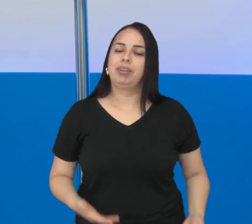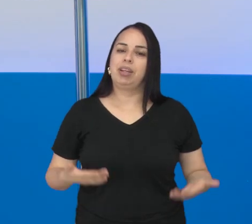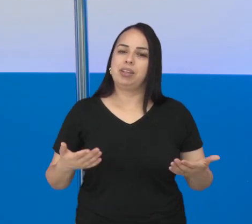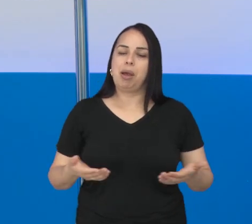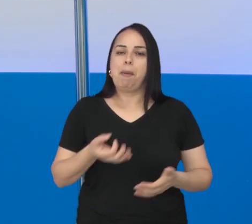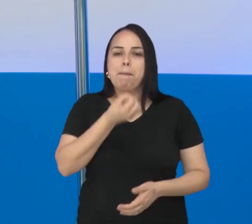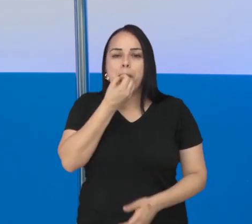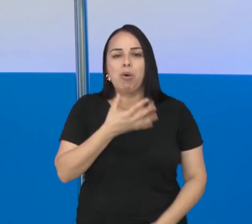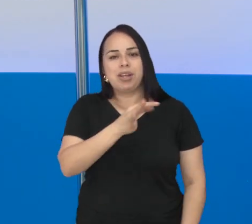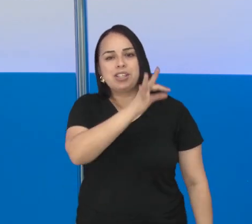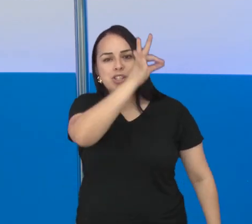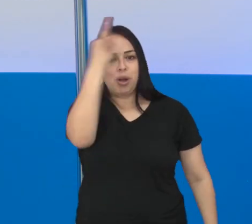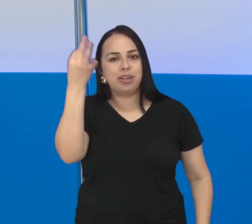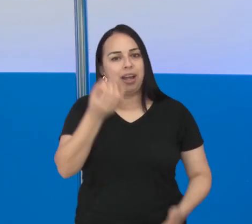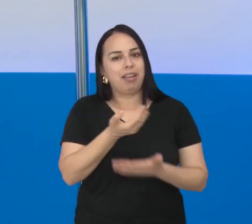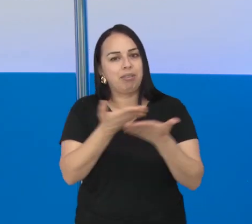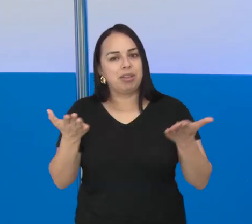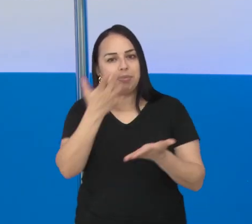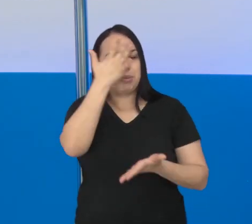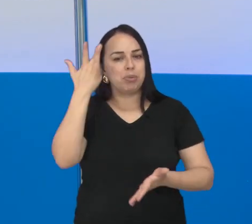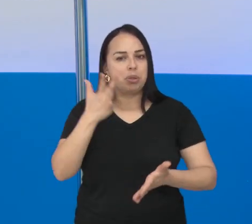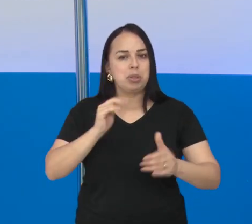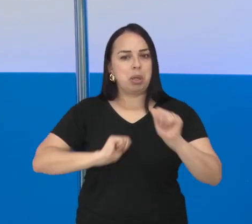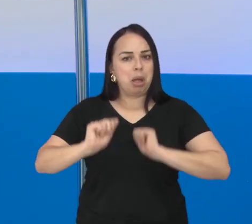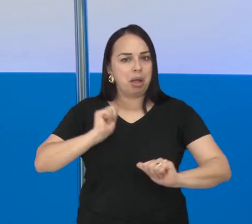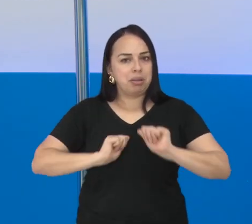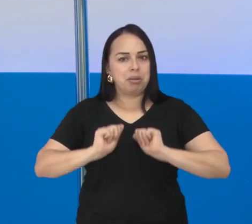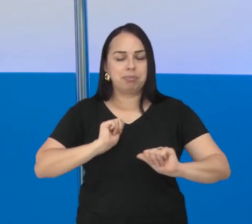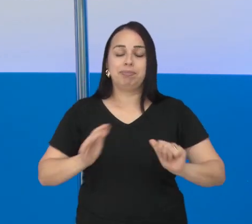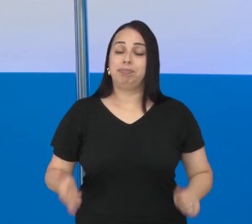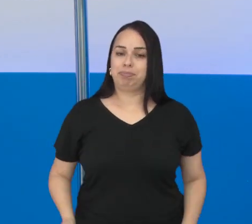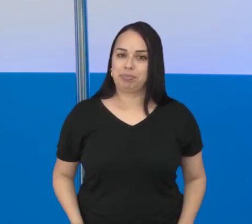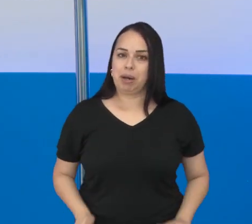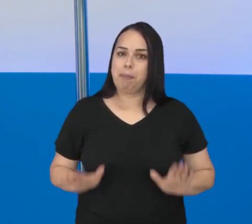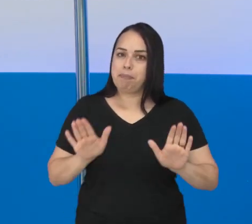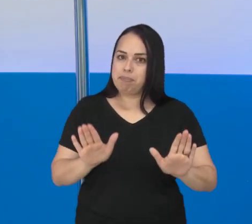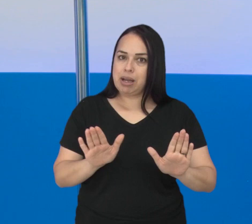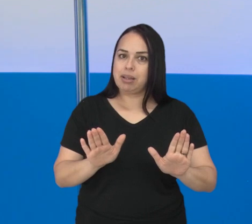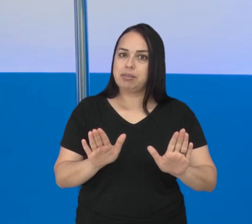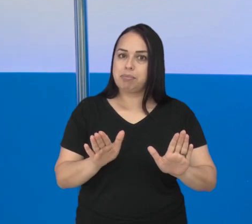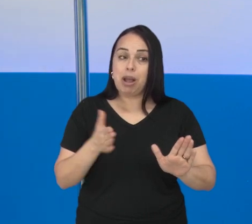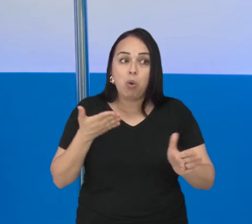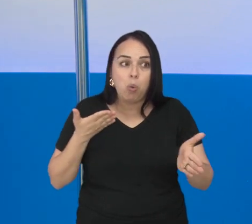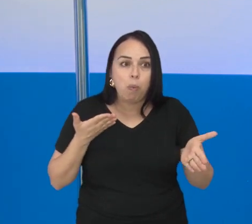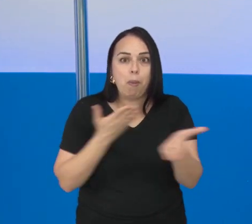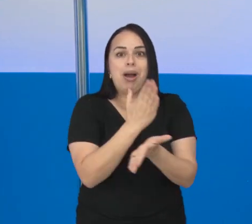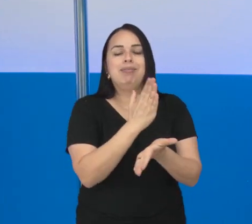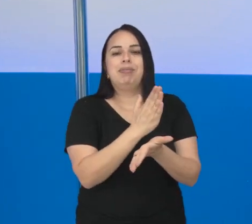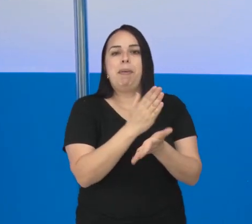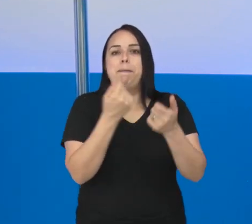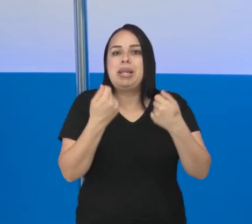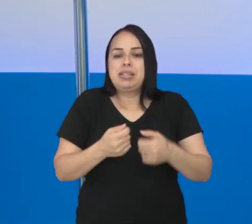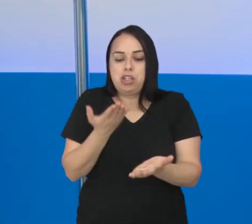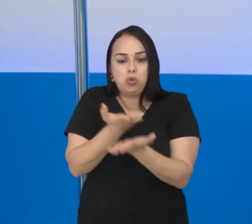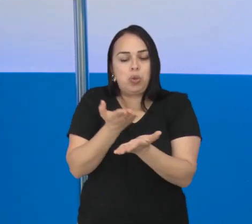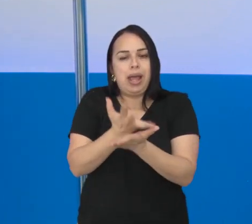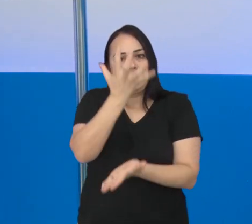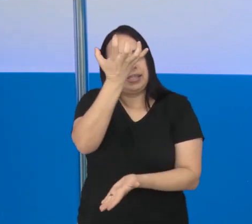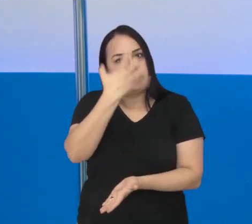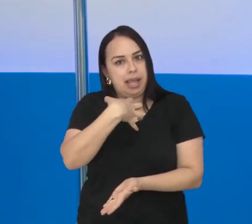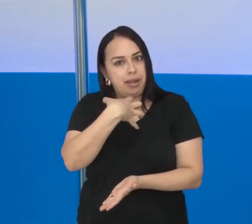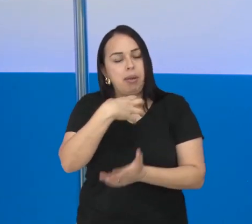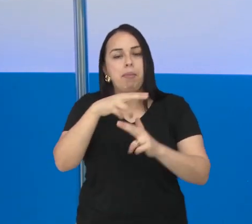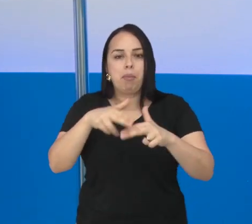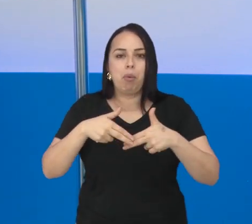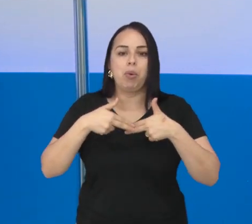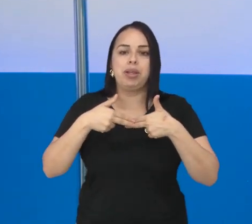E bom, já adianto, boa sorte a todos que estão empolgados com o concurso unificado. Mas pessoal, para conseguir uma vaga, tem que levar a sério